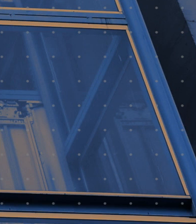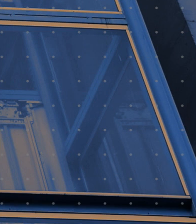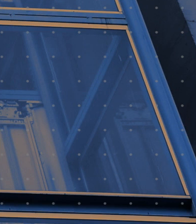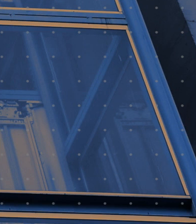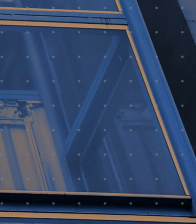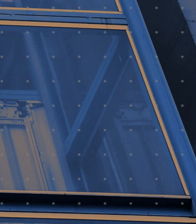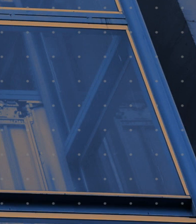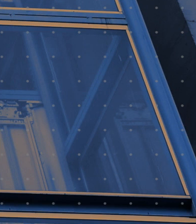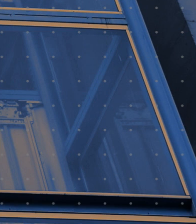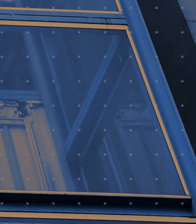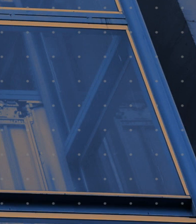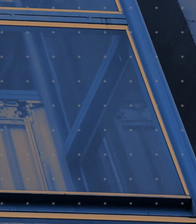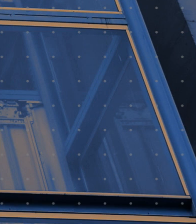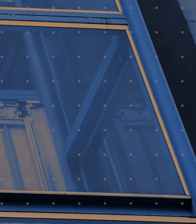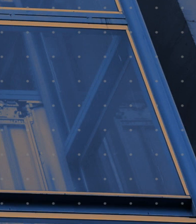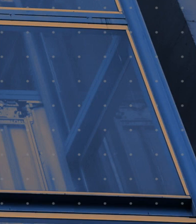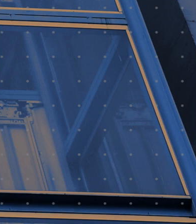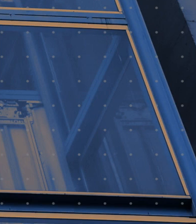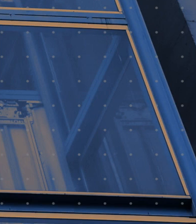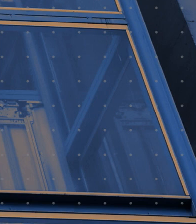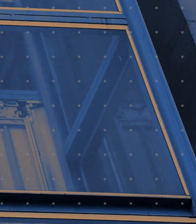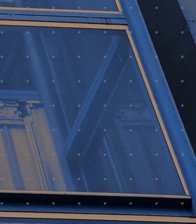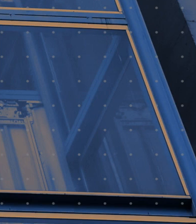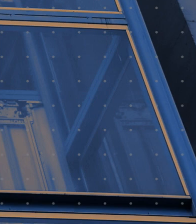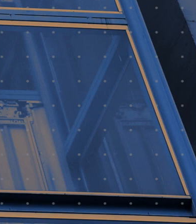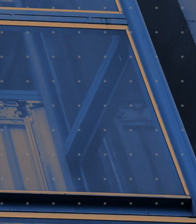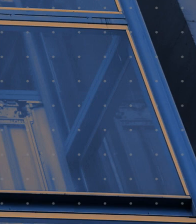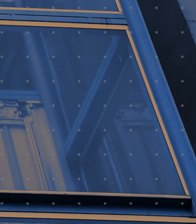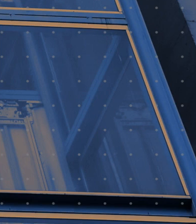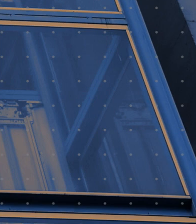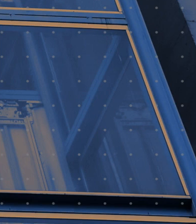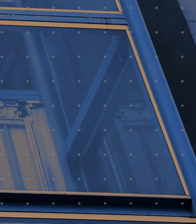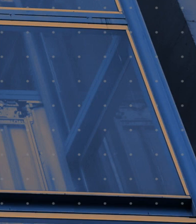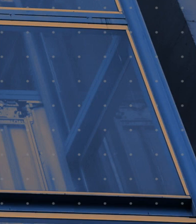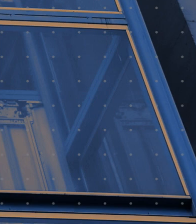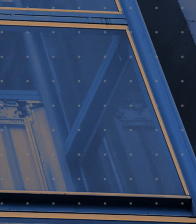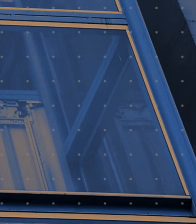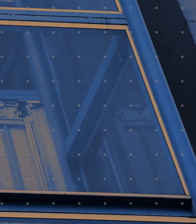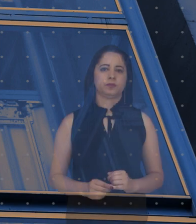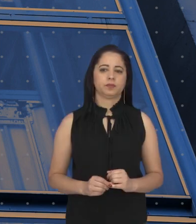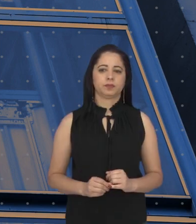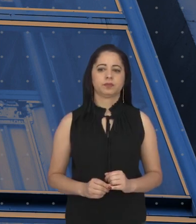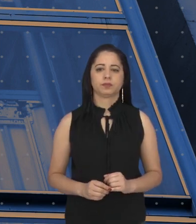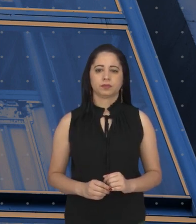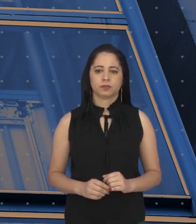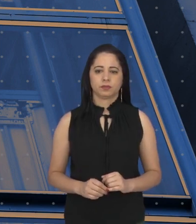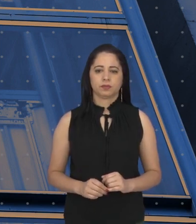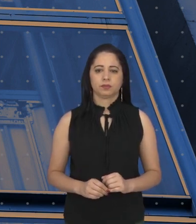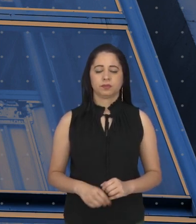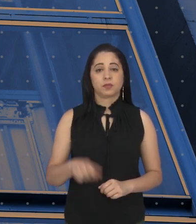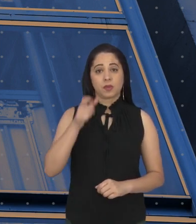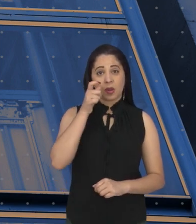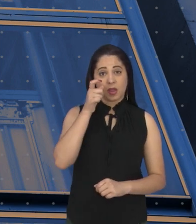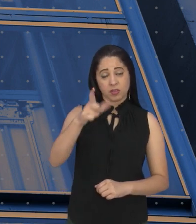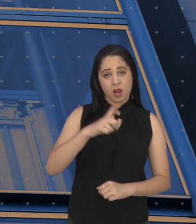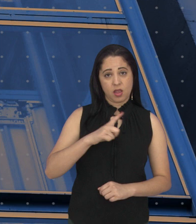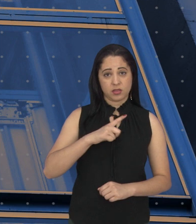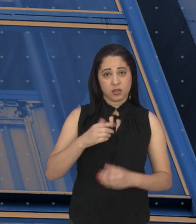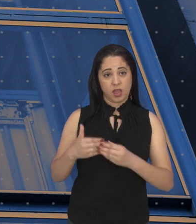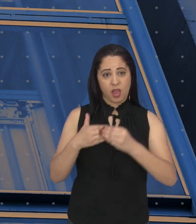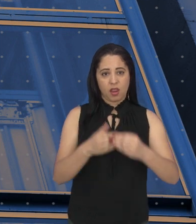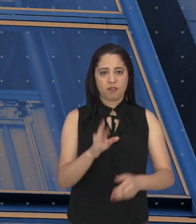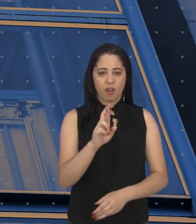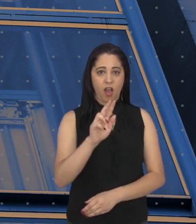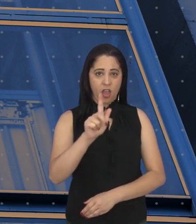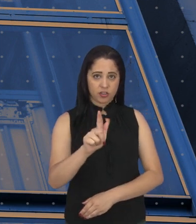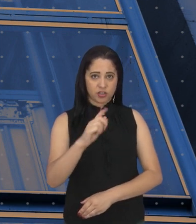com deficiência no cargo de operador de telemarketing ativo. Para se candidatar é fácil, é só comparecer ao